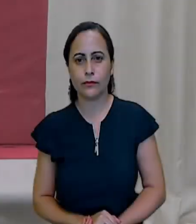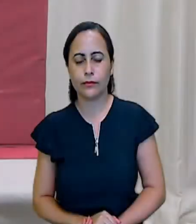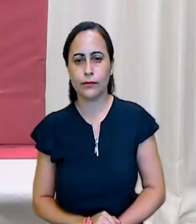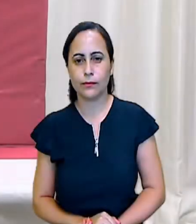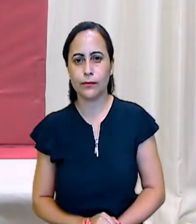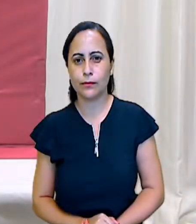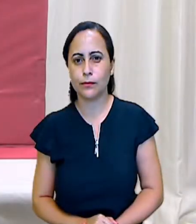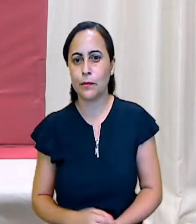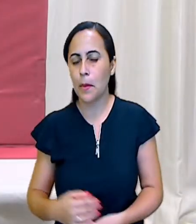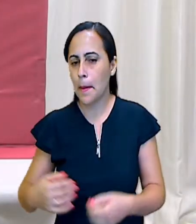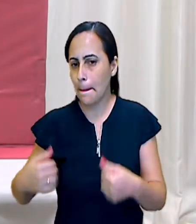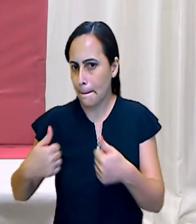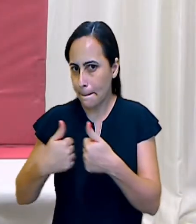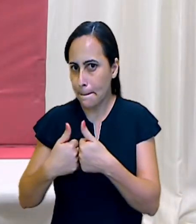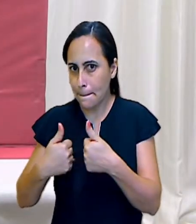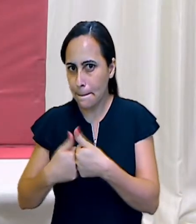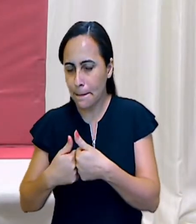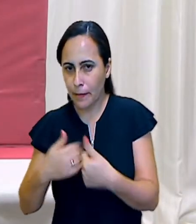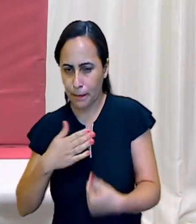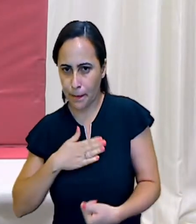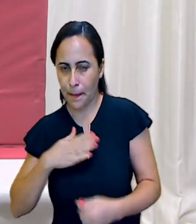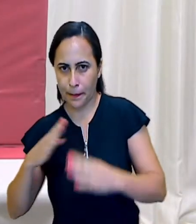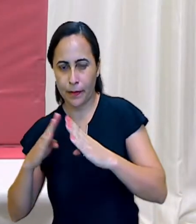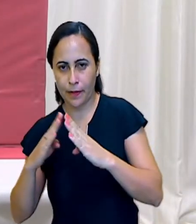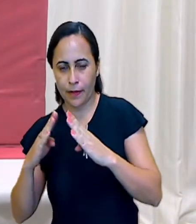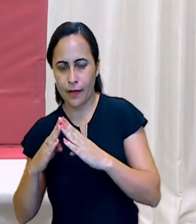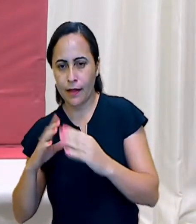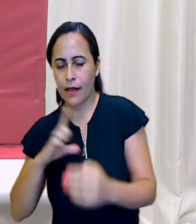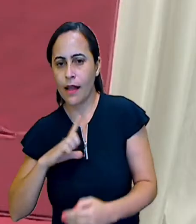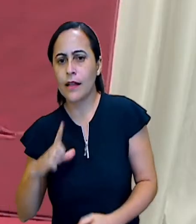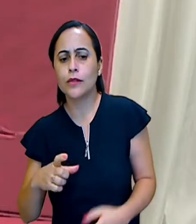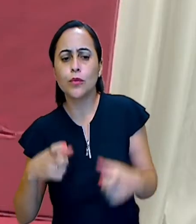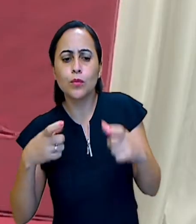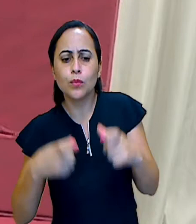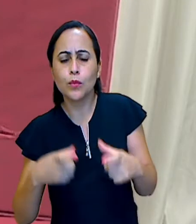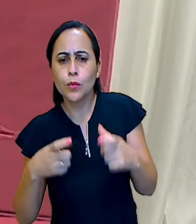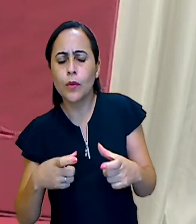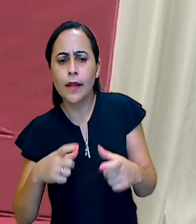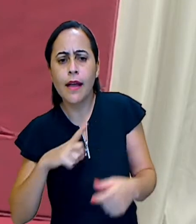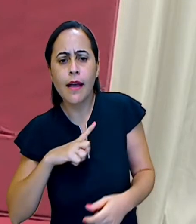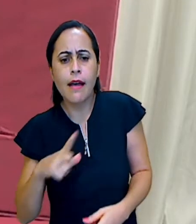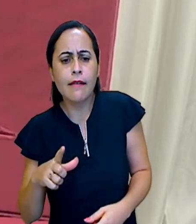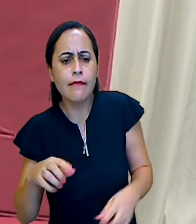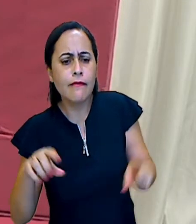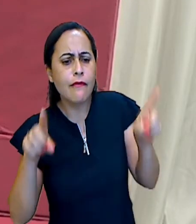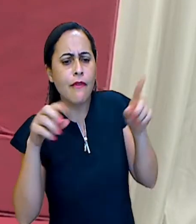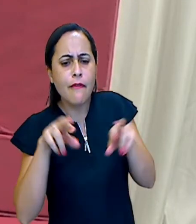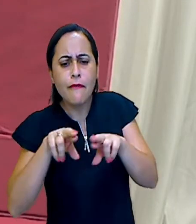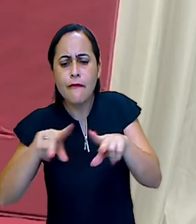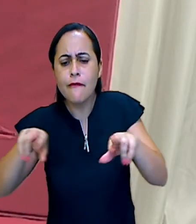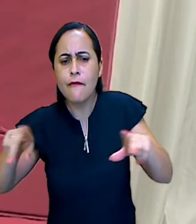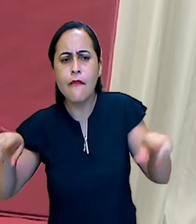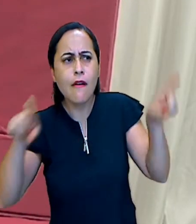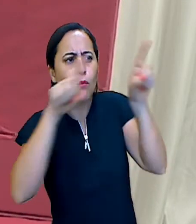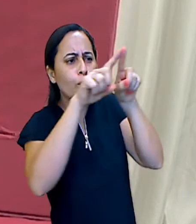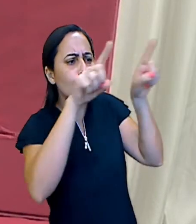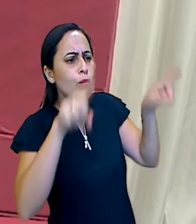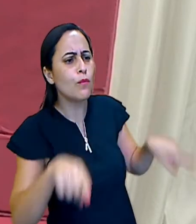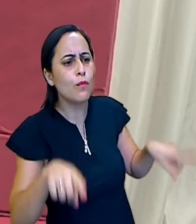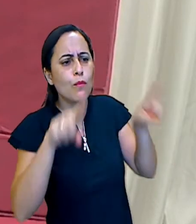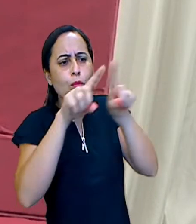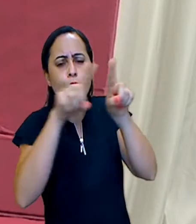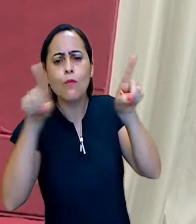Perto da minha casa, tem um lugar que tem uma poção de lojas. Tem um lugar